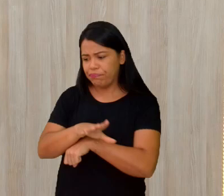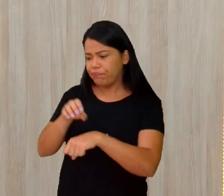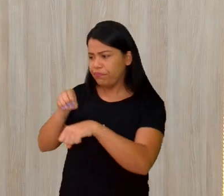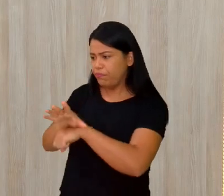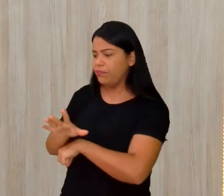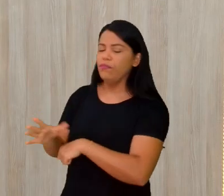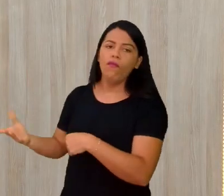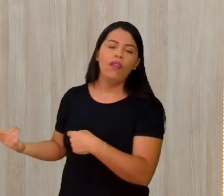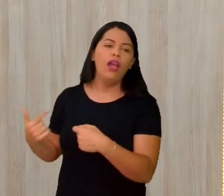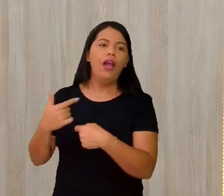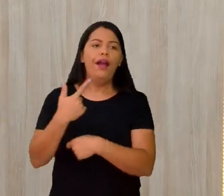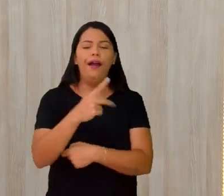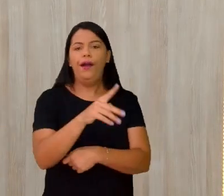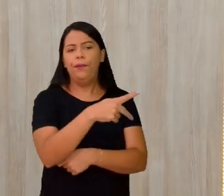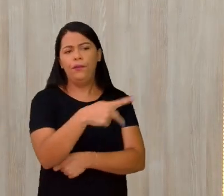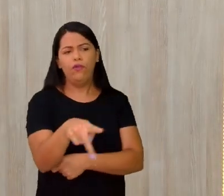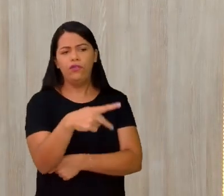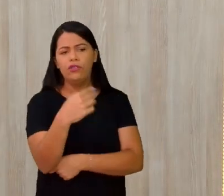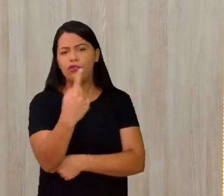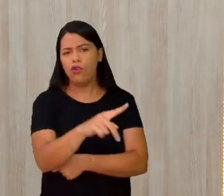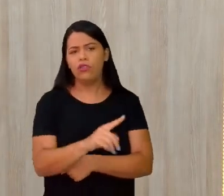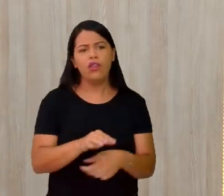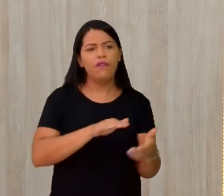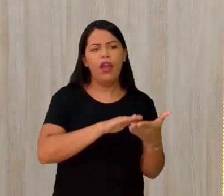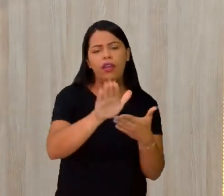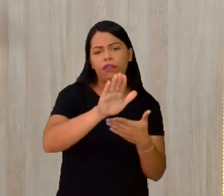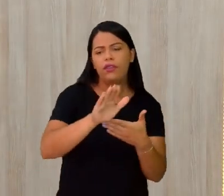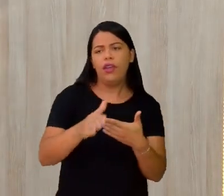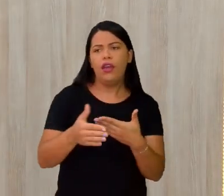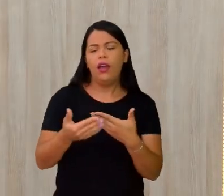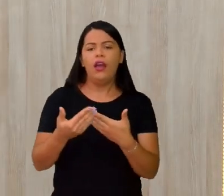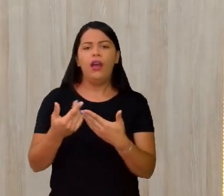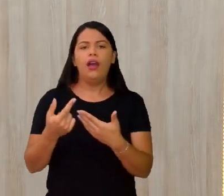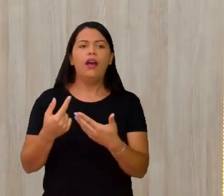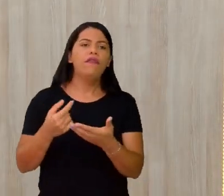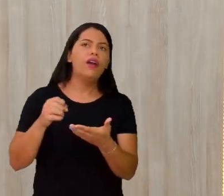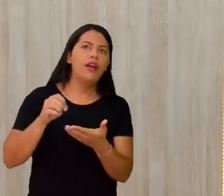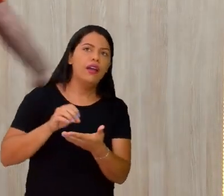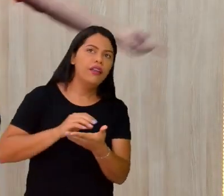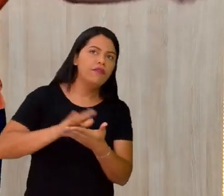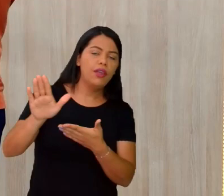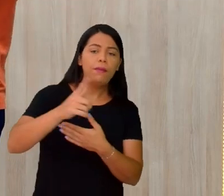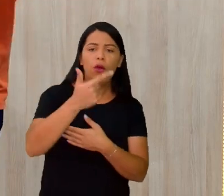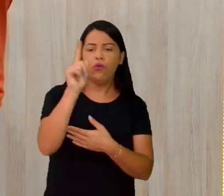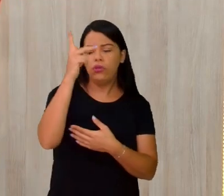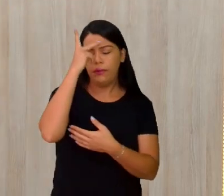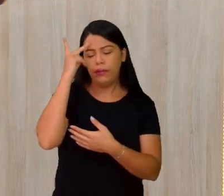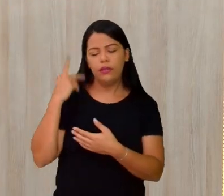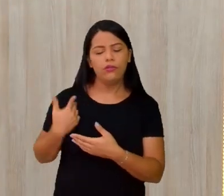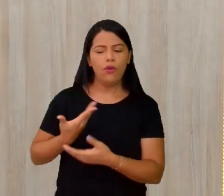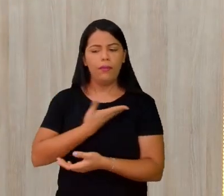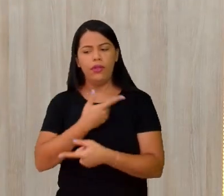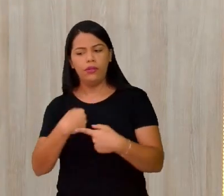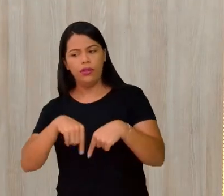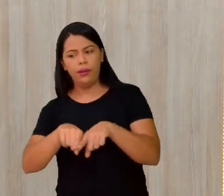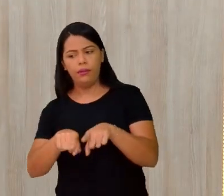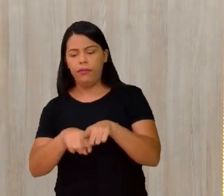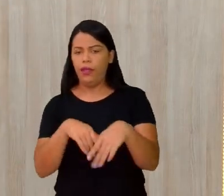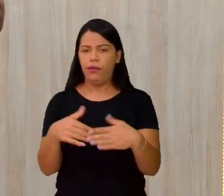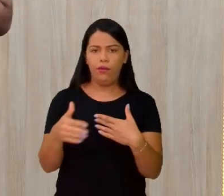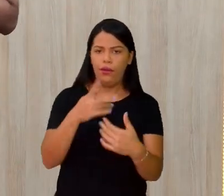o professor vai mandar para o colega lá, vai dizer, olha, tem essas aulas aqui para contribuir com a gente, é para o seu parceiro, enfim.